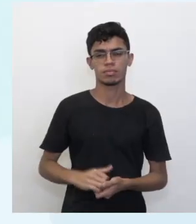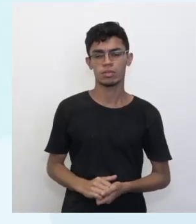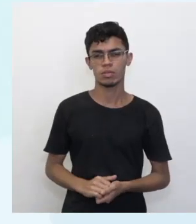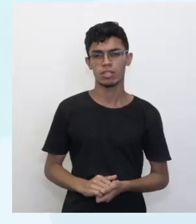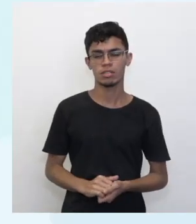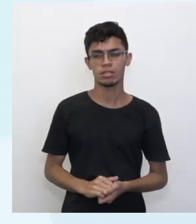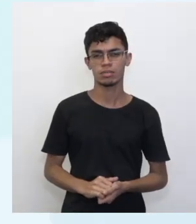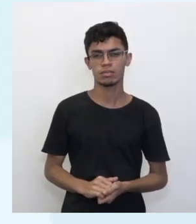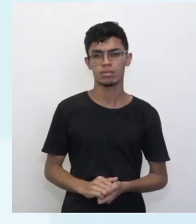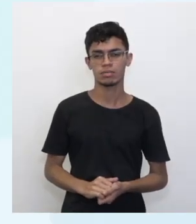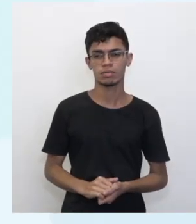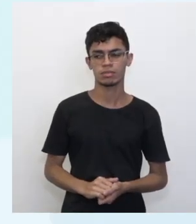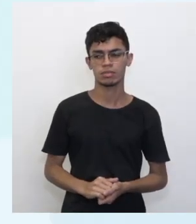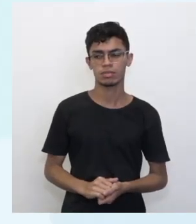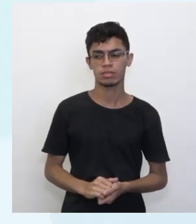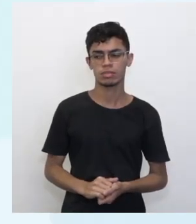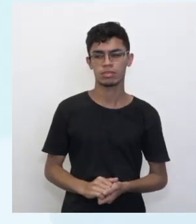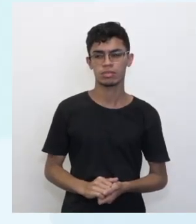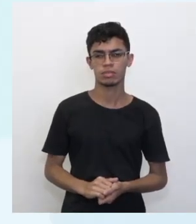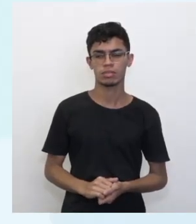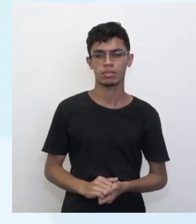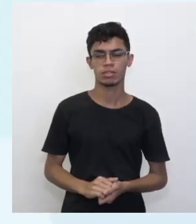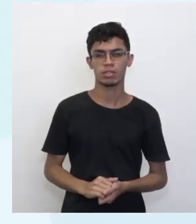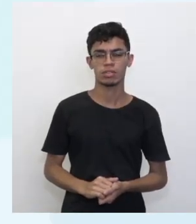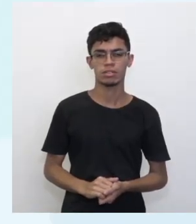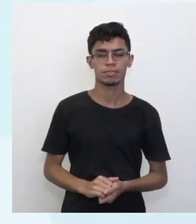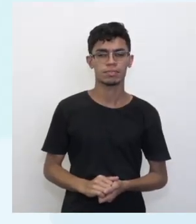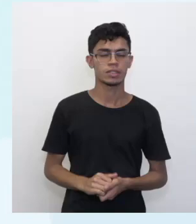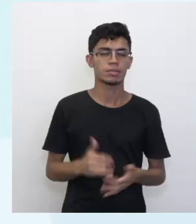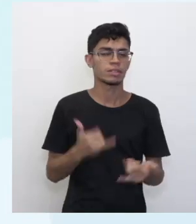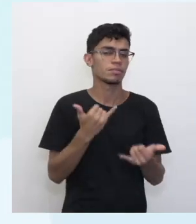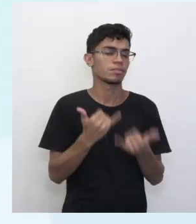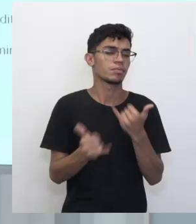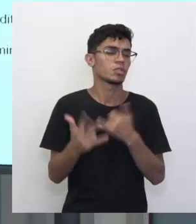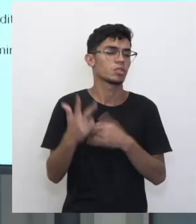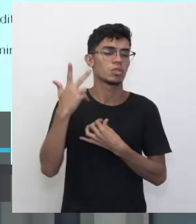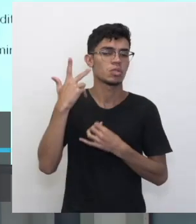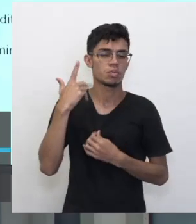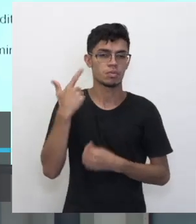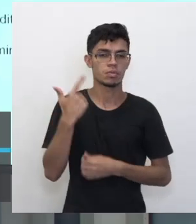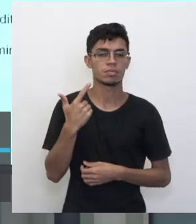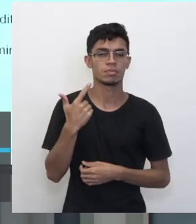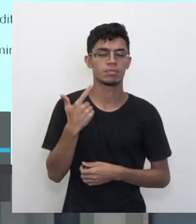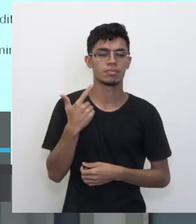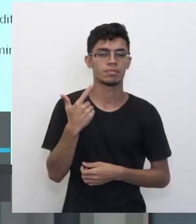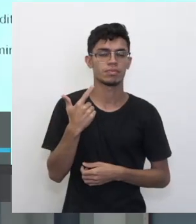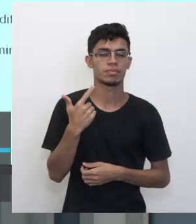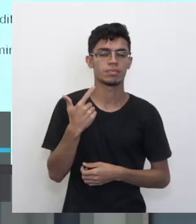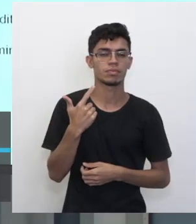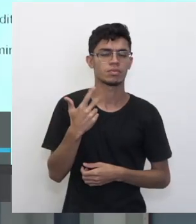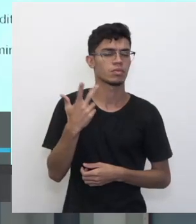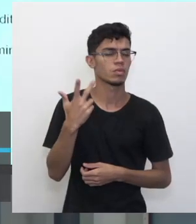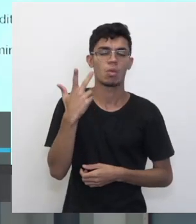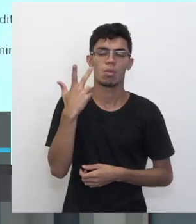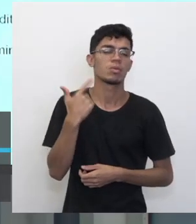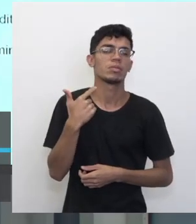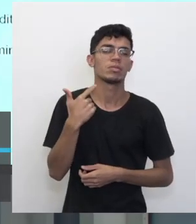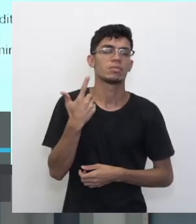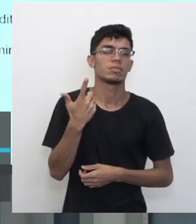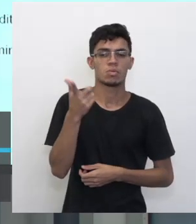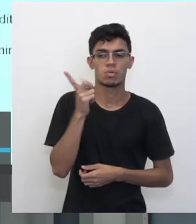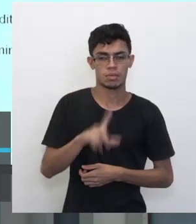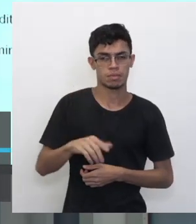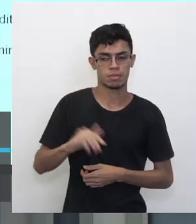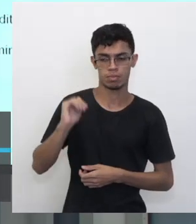permitir que a maldade do mundo te pareça normal. Ou seja, ser mal não é normal. Ou seja, dá para continuar sendo